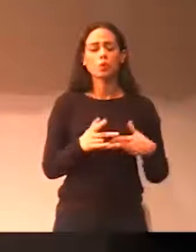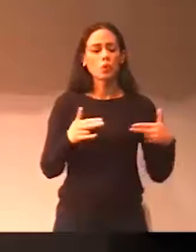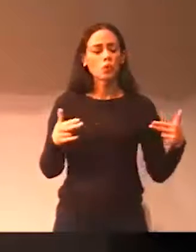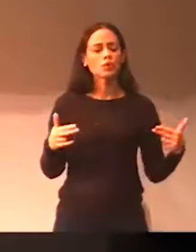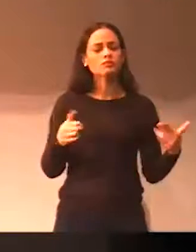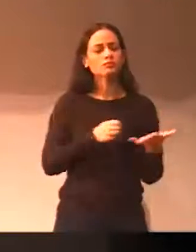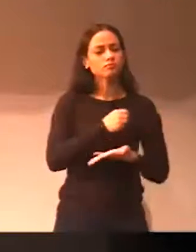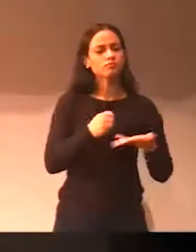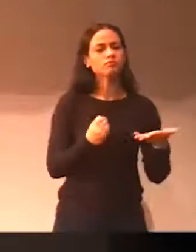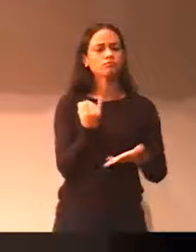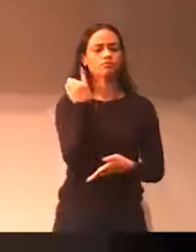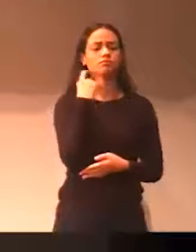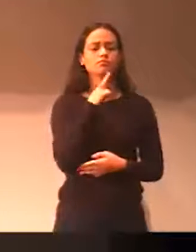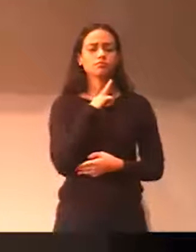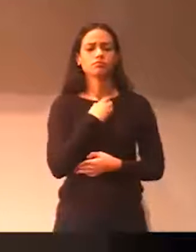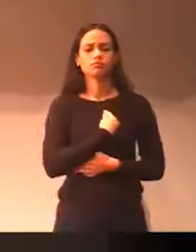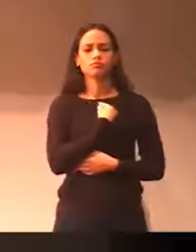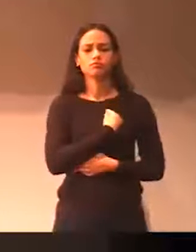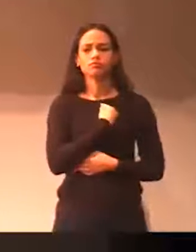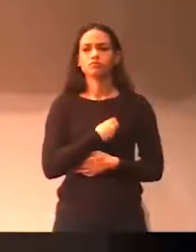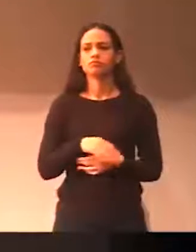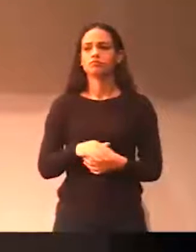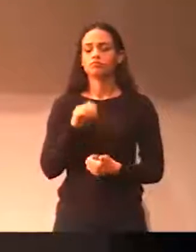hoje que eles colocam também como esporte social.